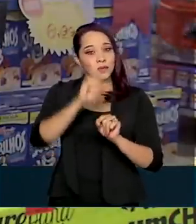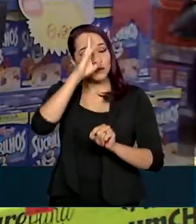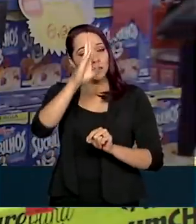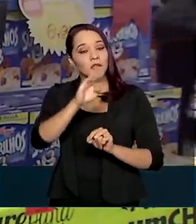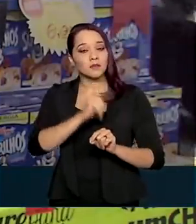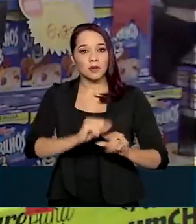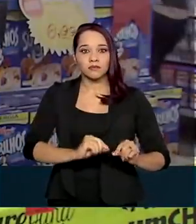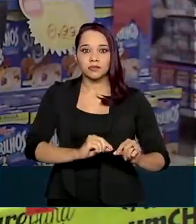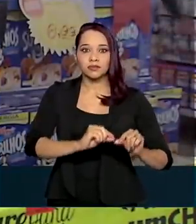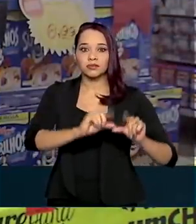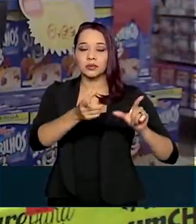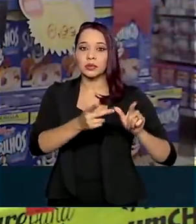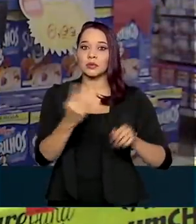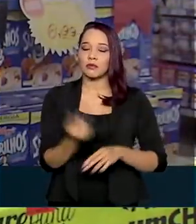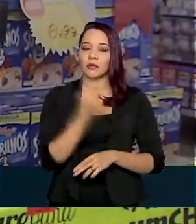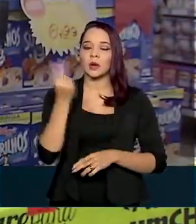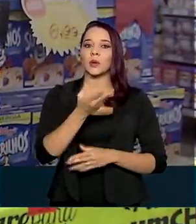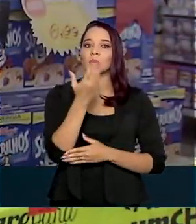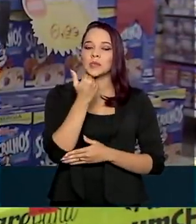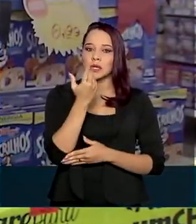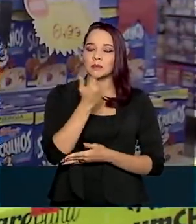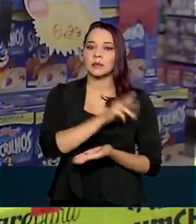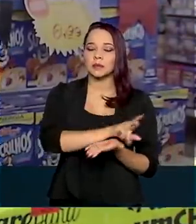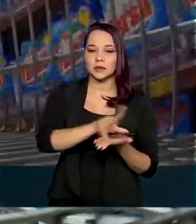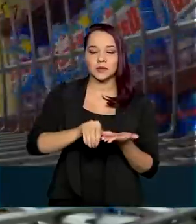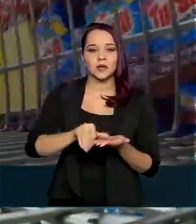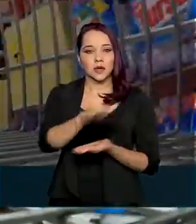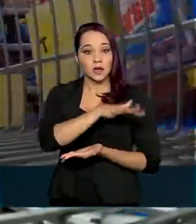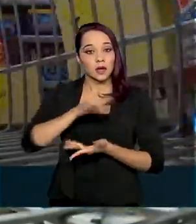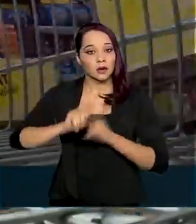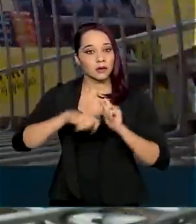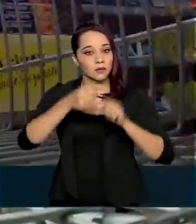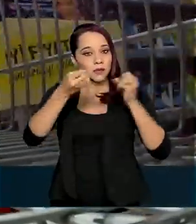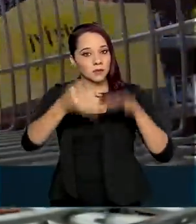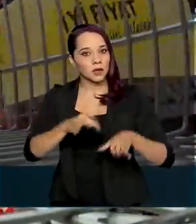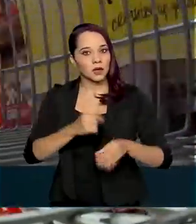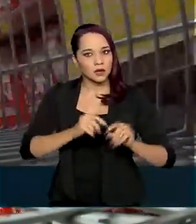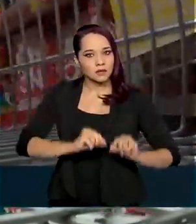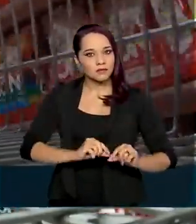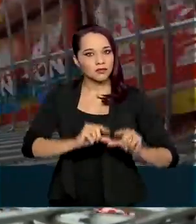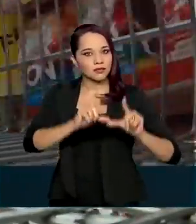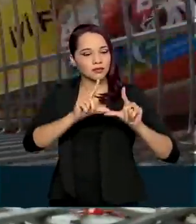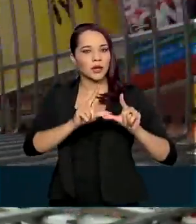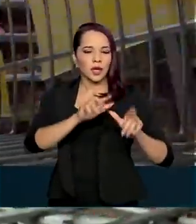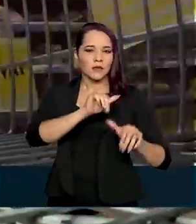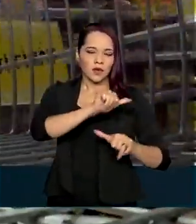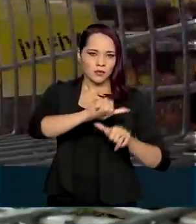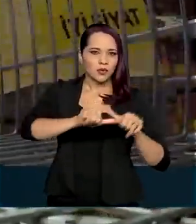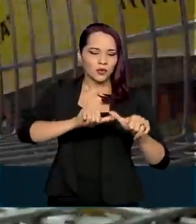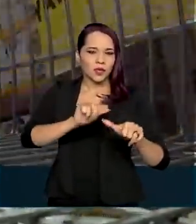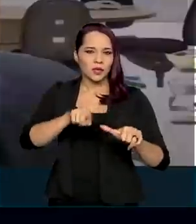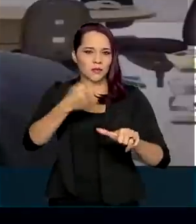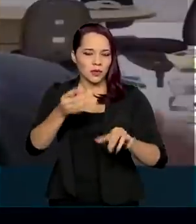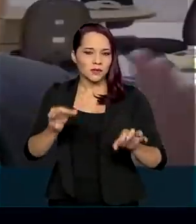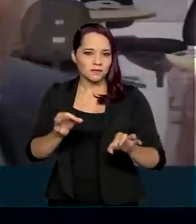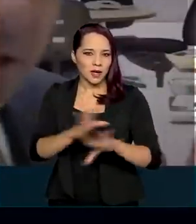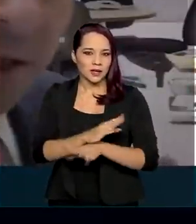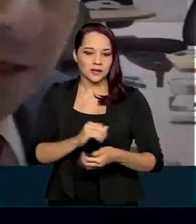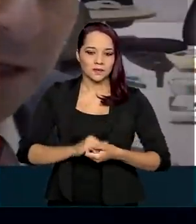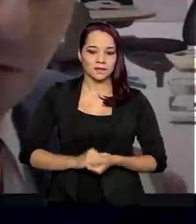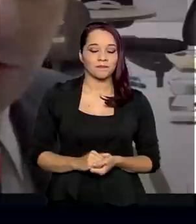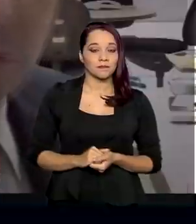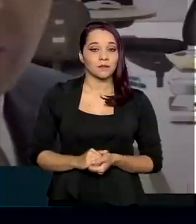pelo aumento do custo dos alimentos. E, segundo a área econômica, essa elevação é transitória e passageira. Da